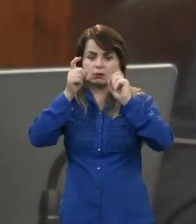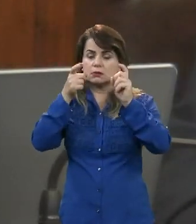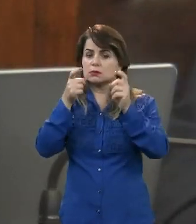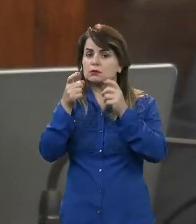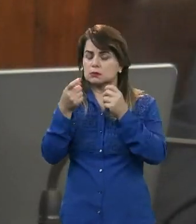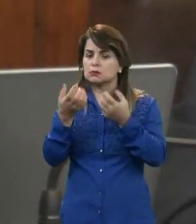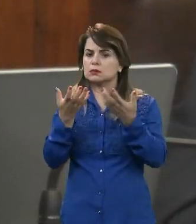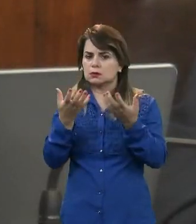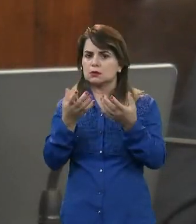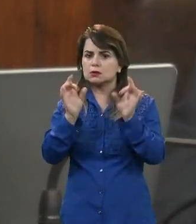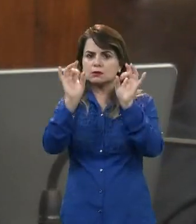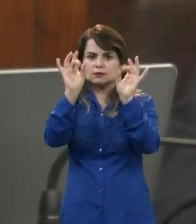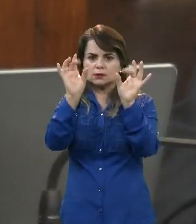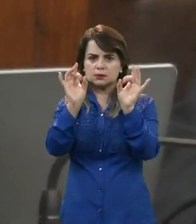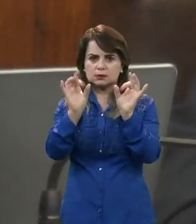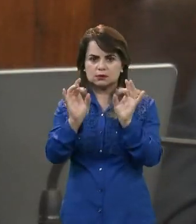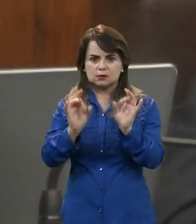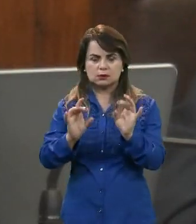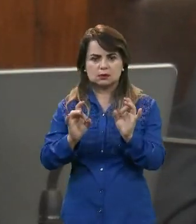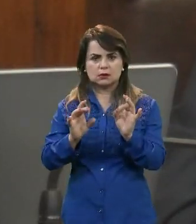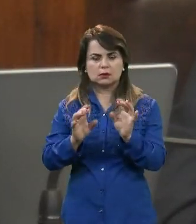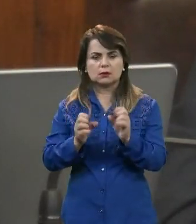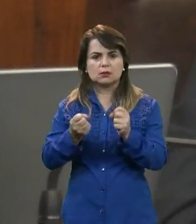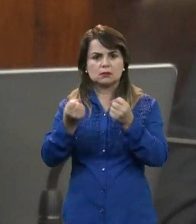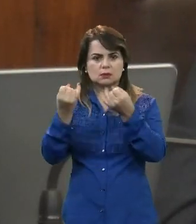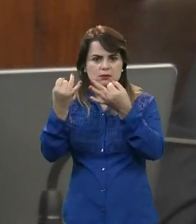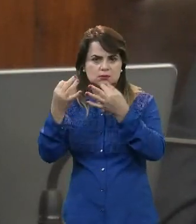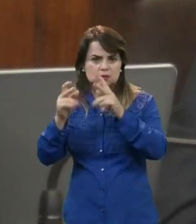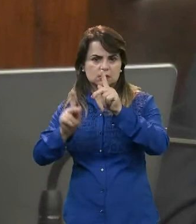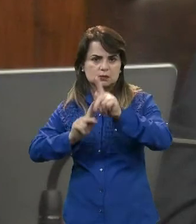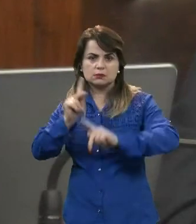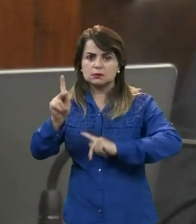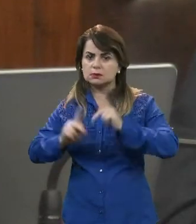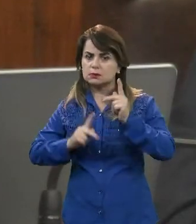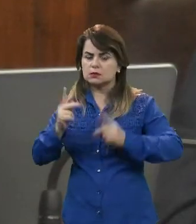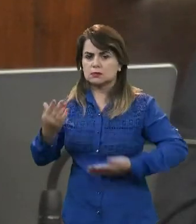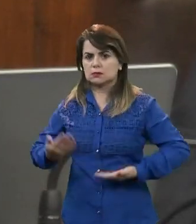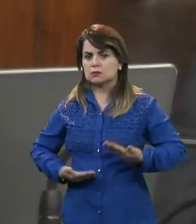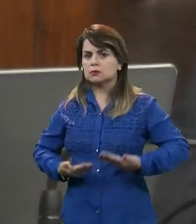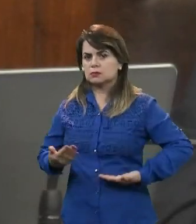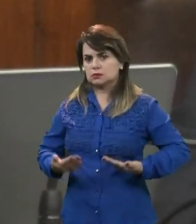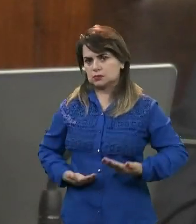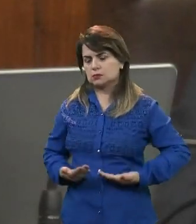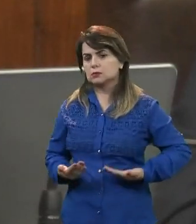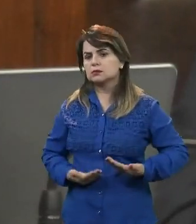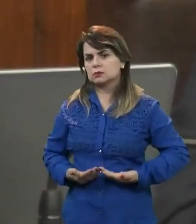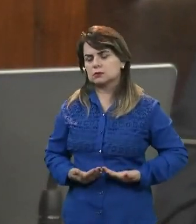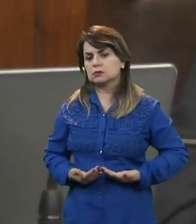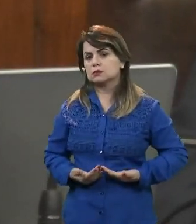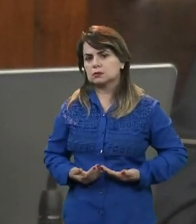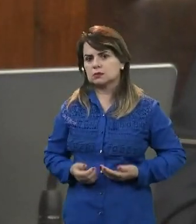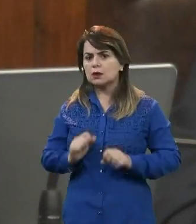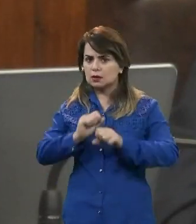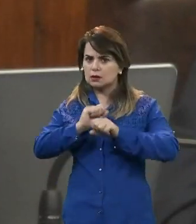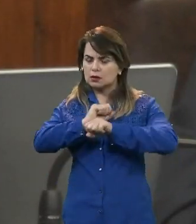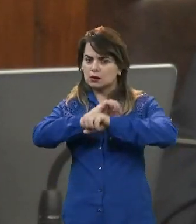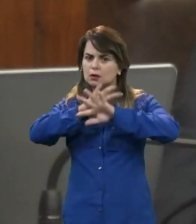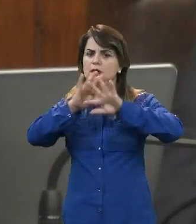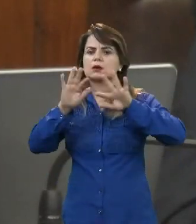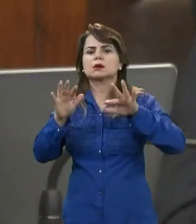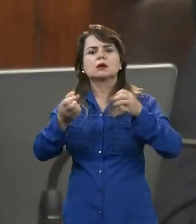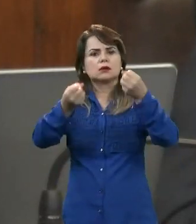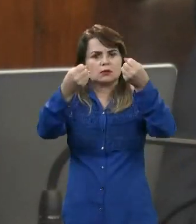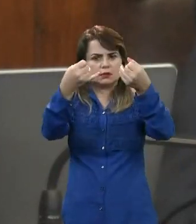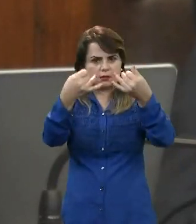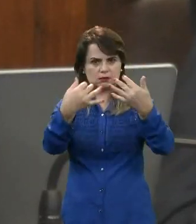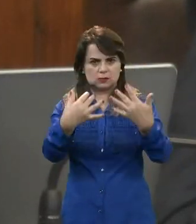dirigir especialmente aos nossos servidores públicos. Ficou muito claro aqui todas as explanações, todas